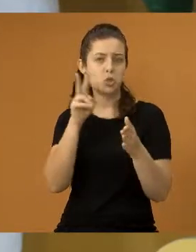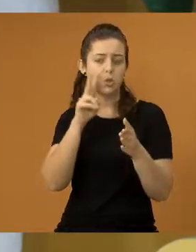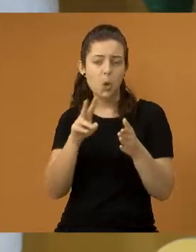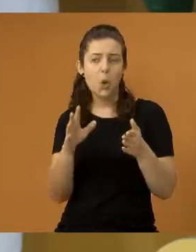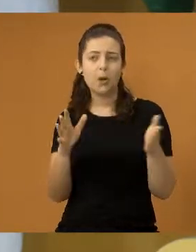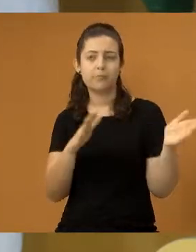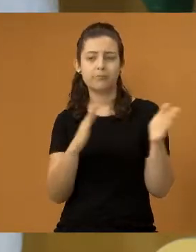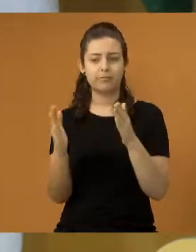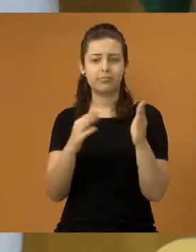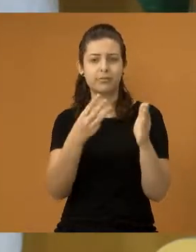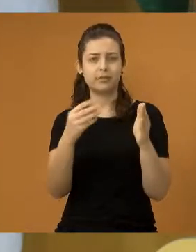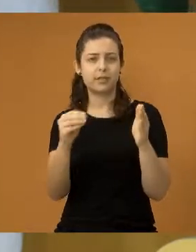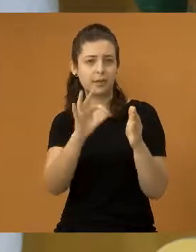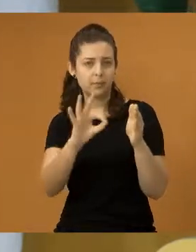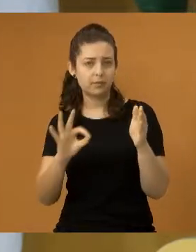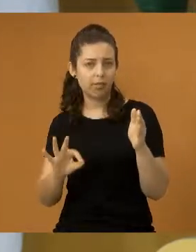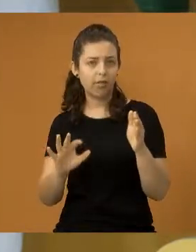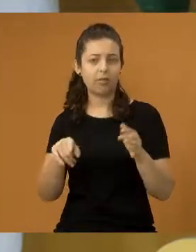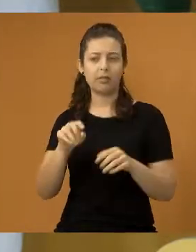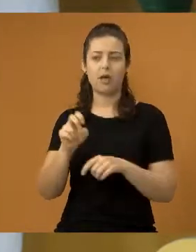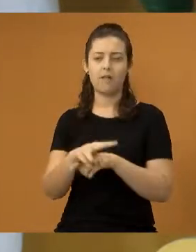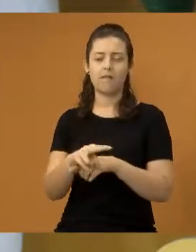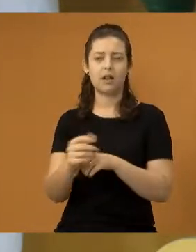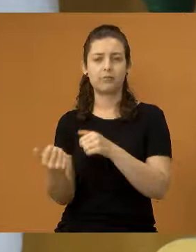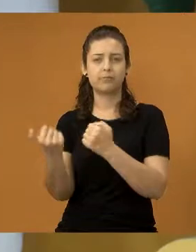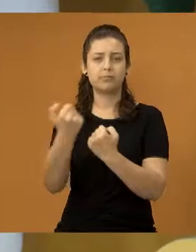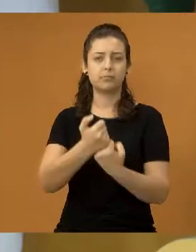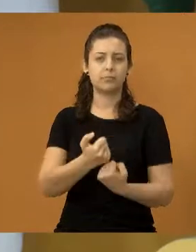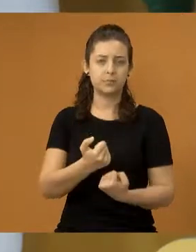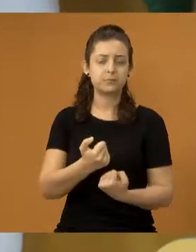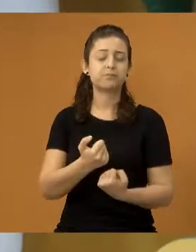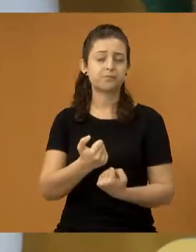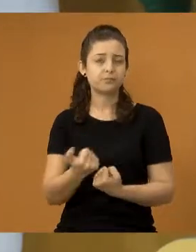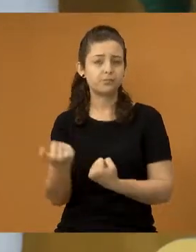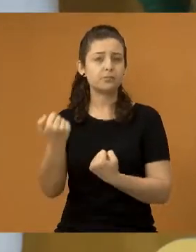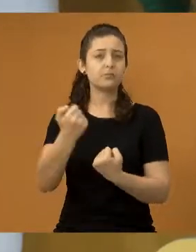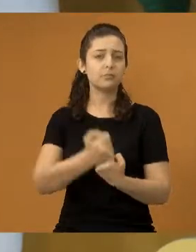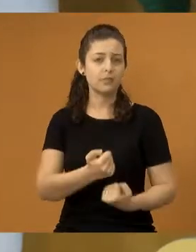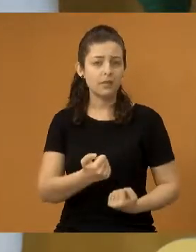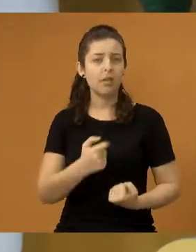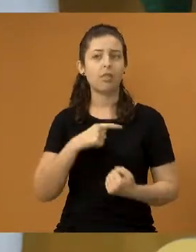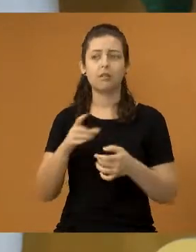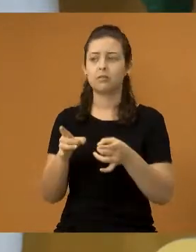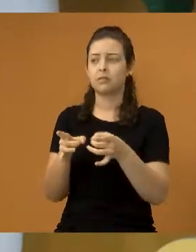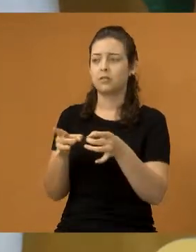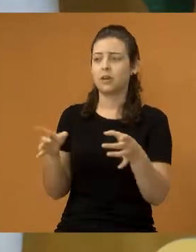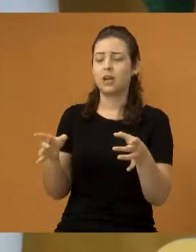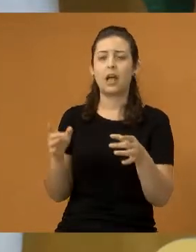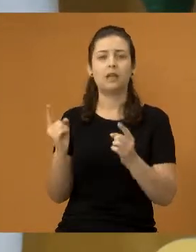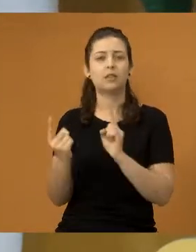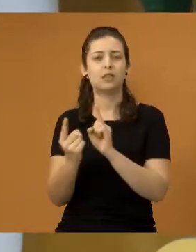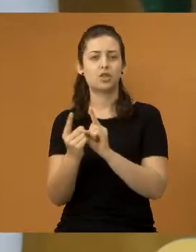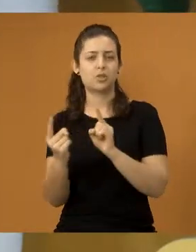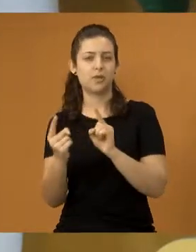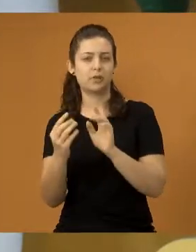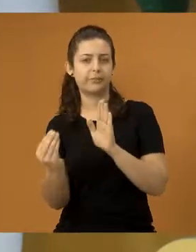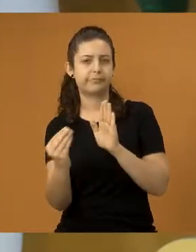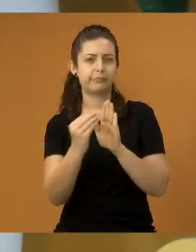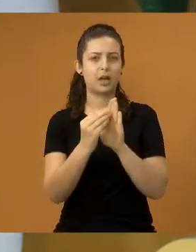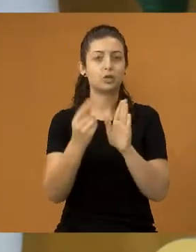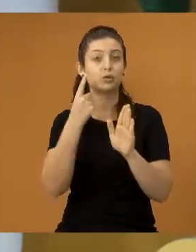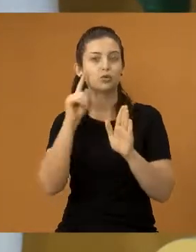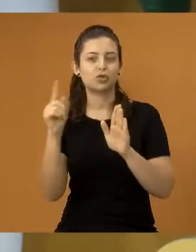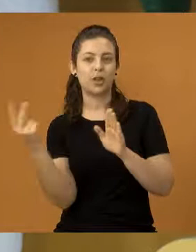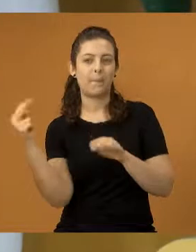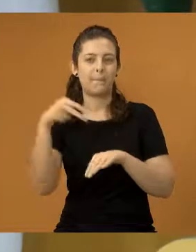absenteísmo aí de 30%, que essas vagas sejam deixadas para um atendimento de encaixe no